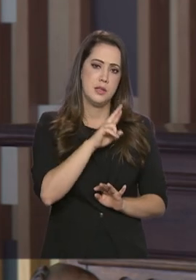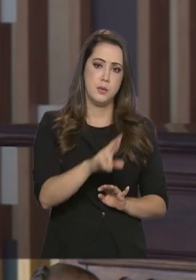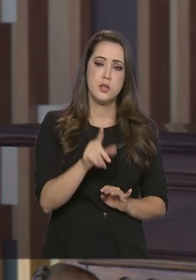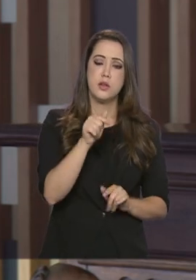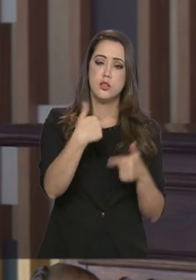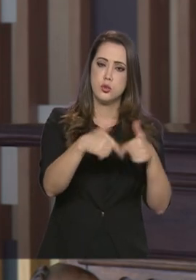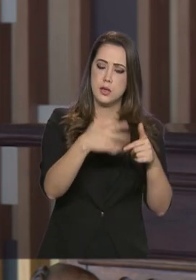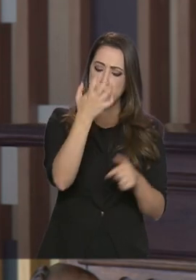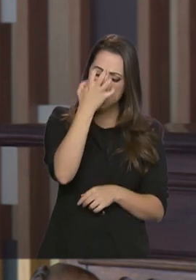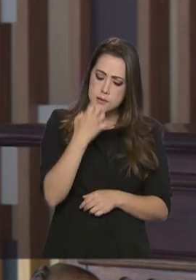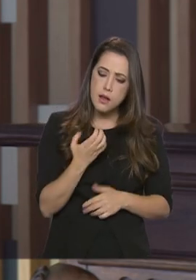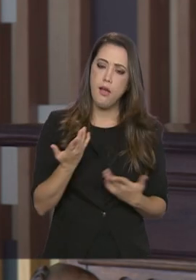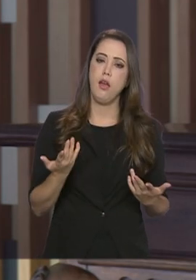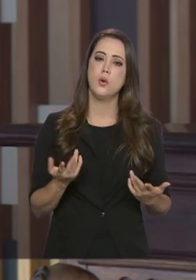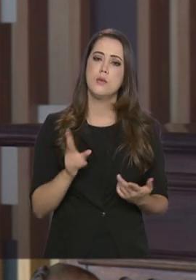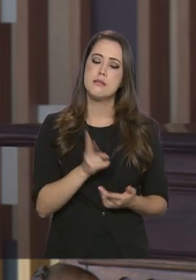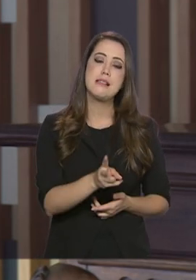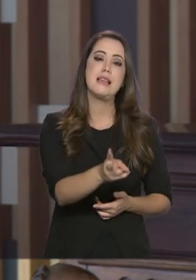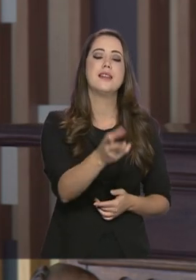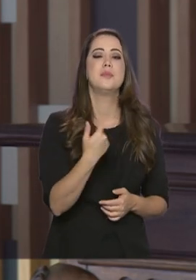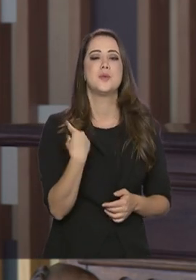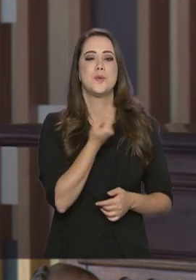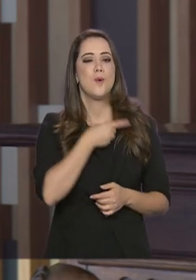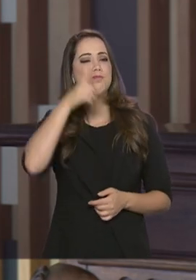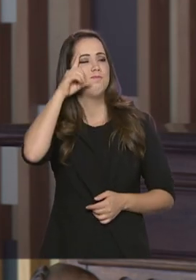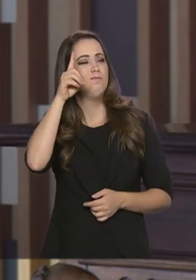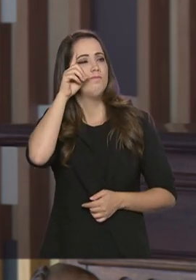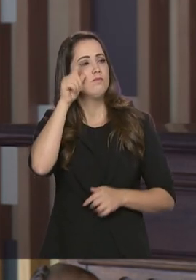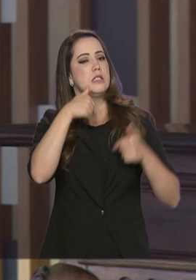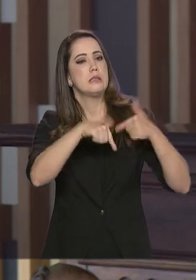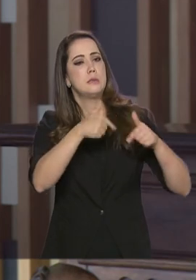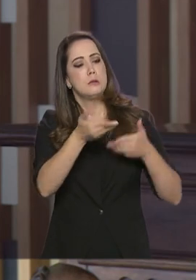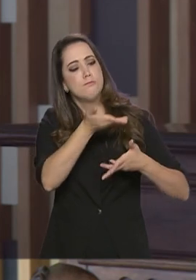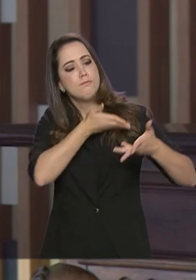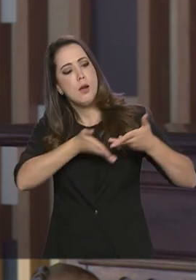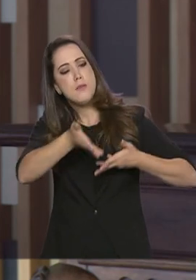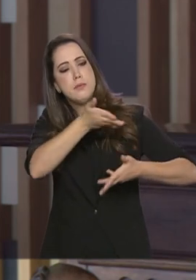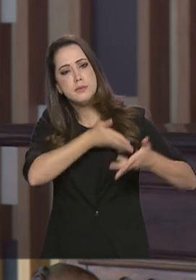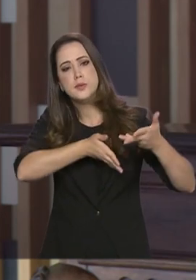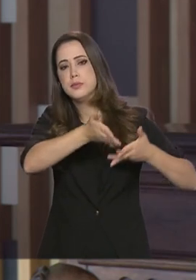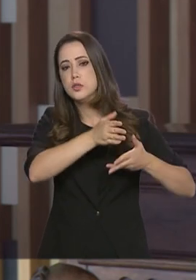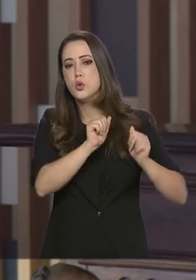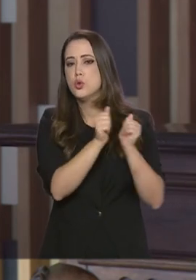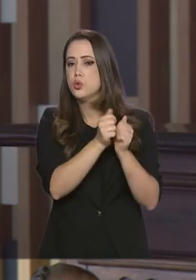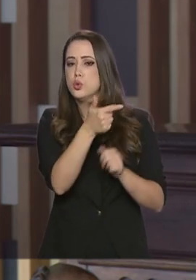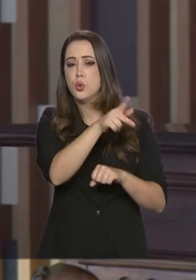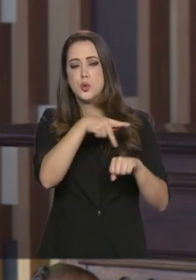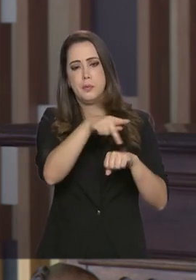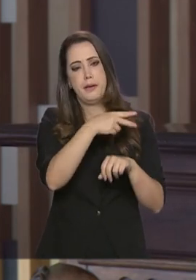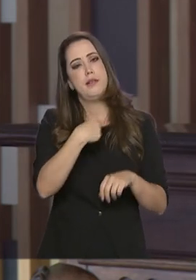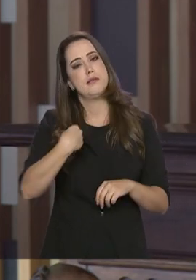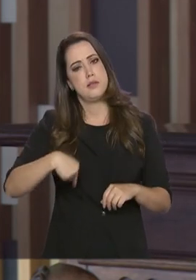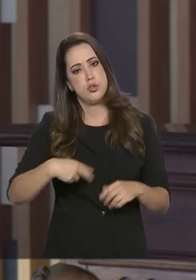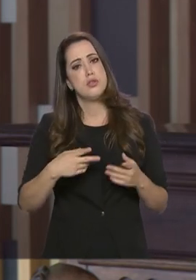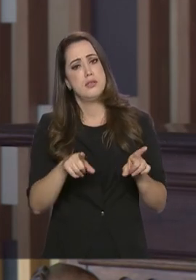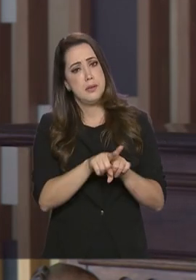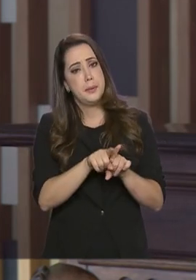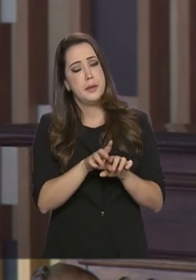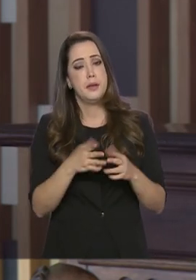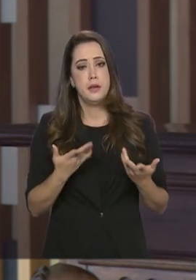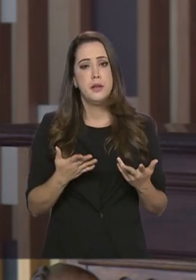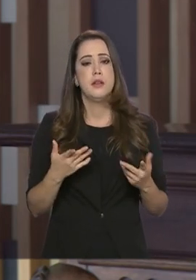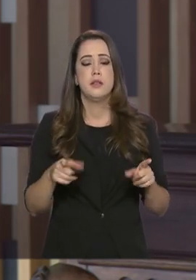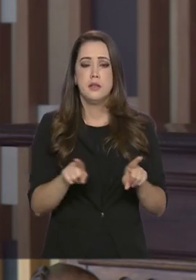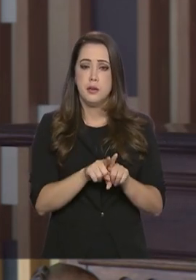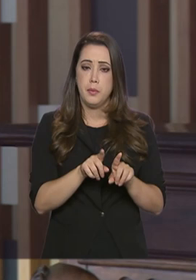sério, de um trabalho cotidiano nosso, de criar isso e também, mais do que tudo, da competência, da